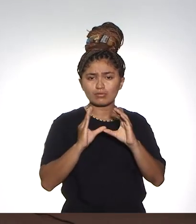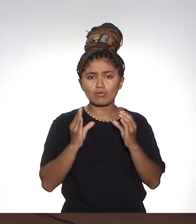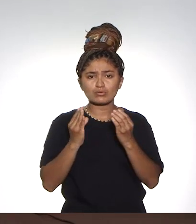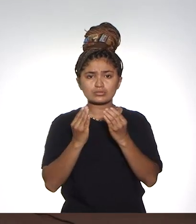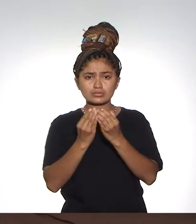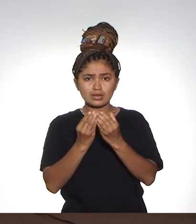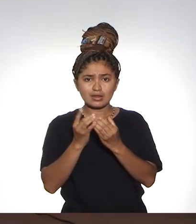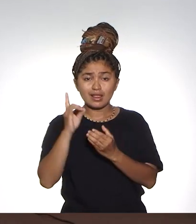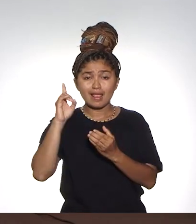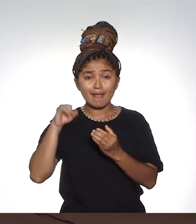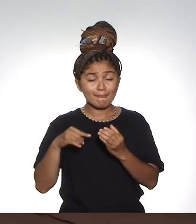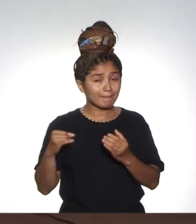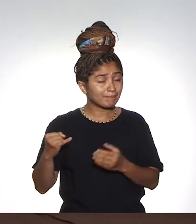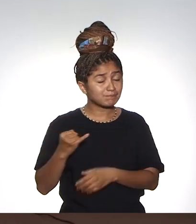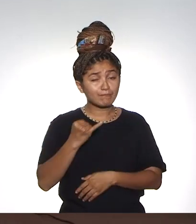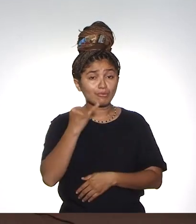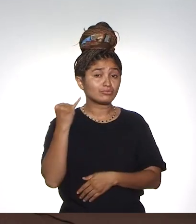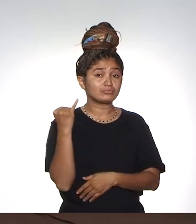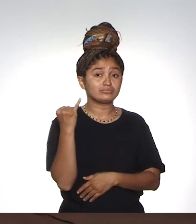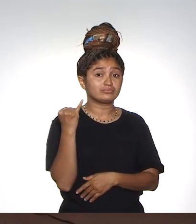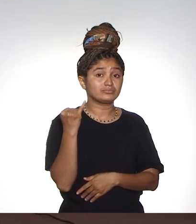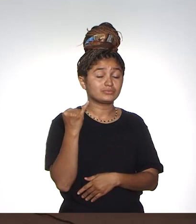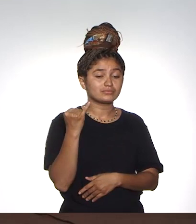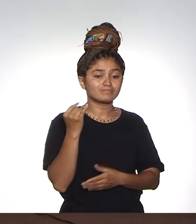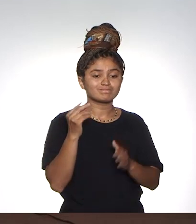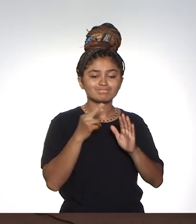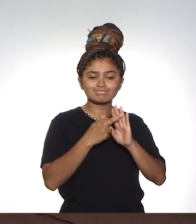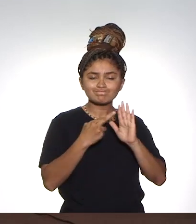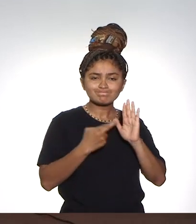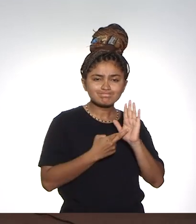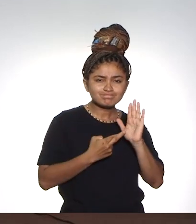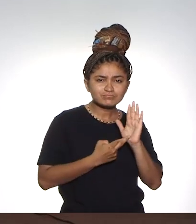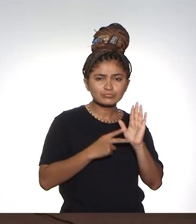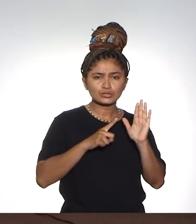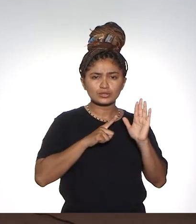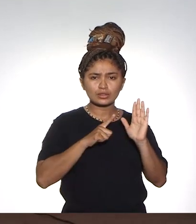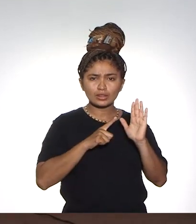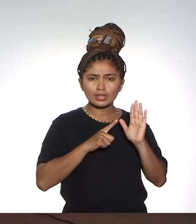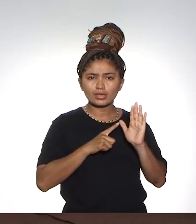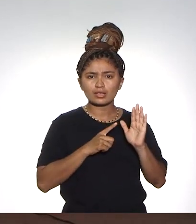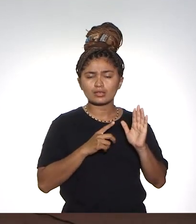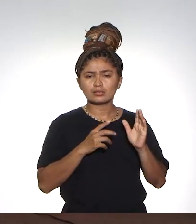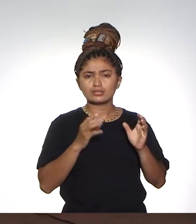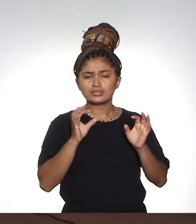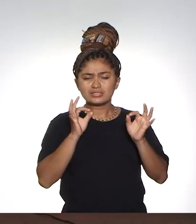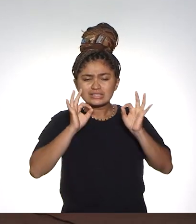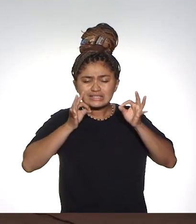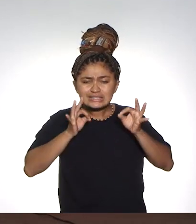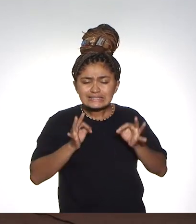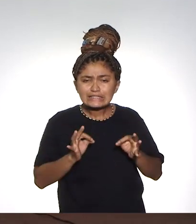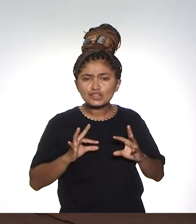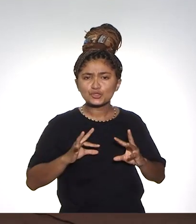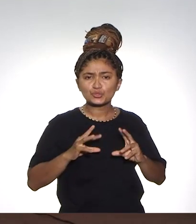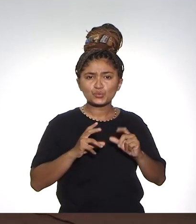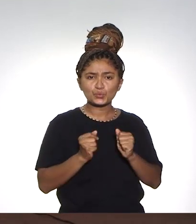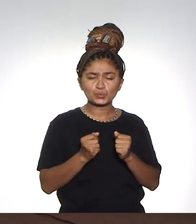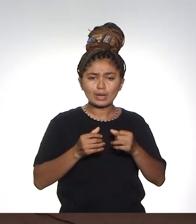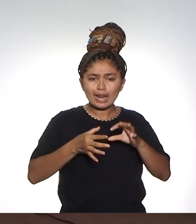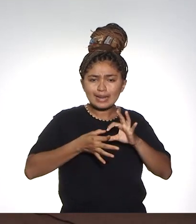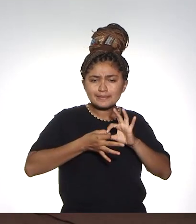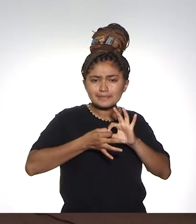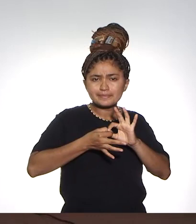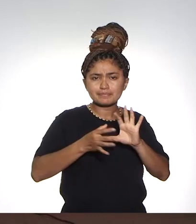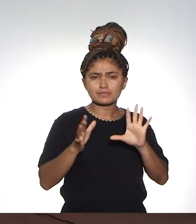fortalecimento dos nossos conselhos, os conselhos são extremamente importantes para normatizar, para regularizar, para